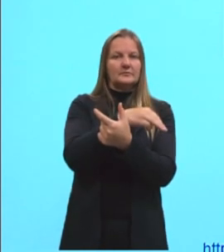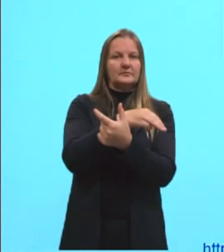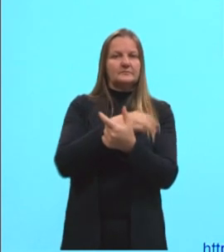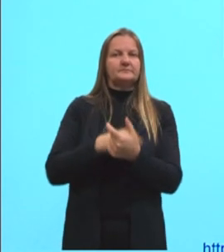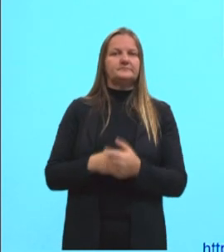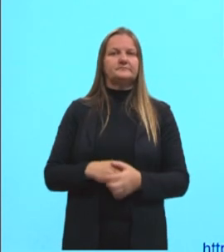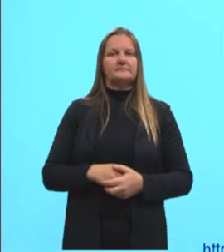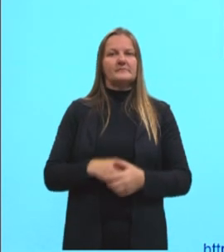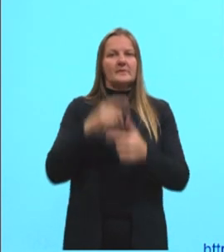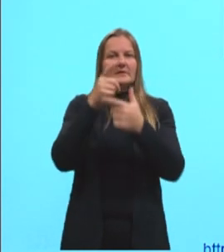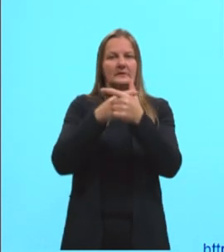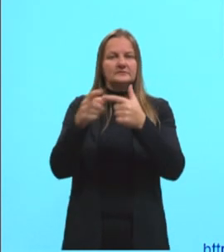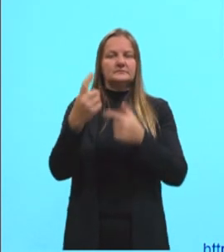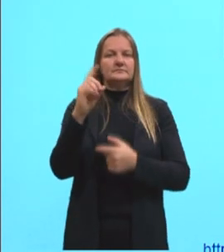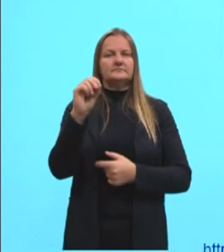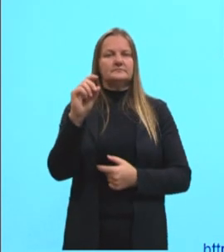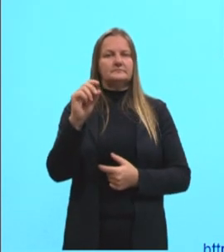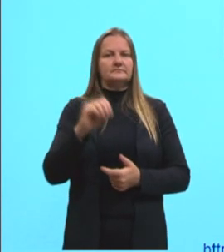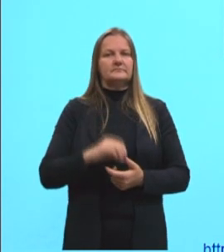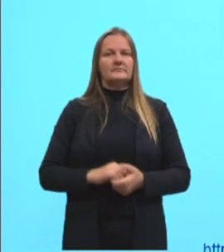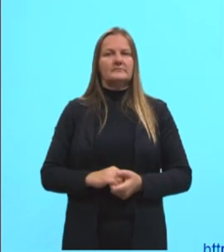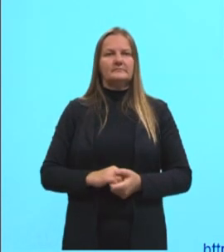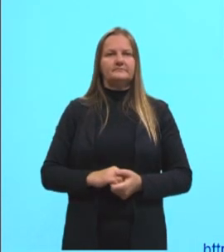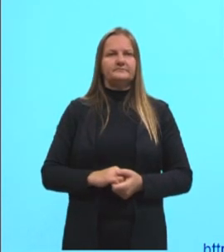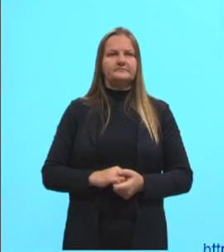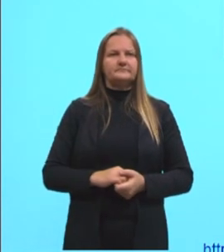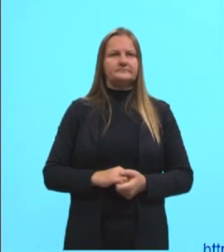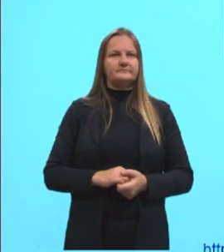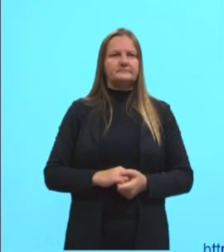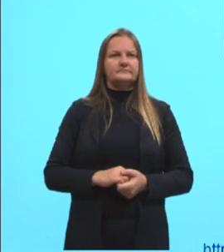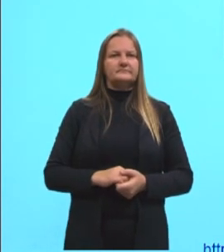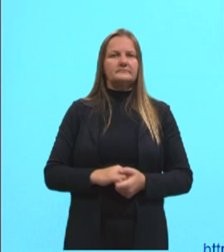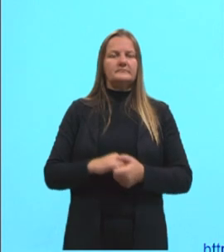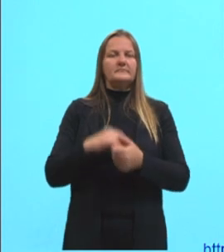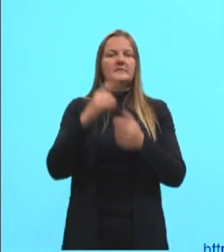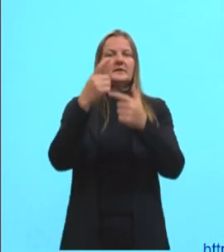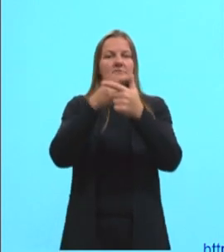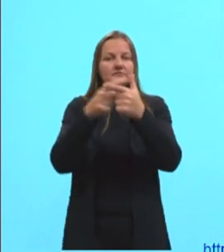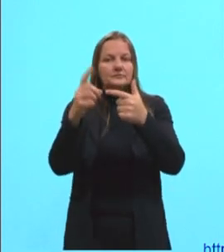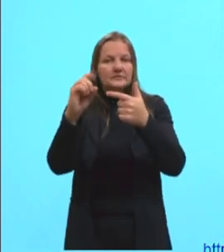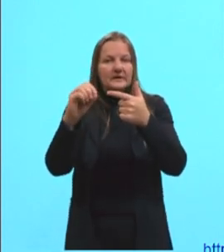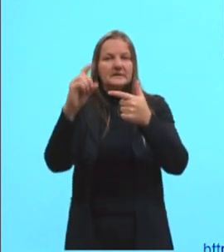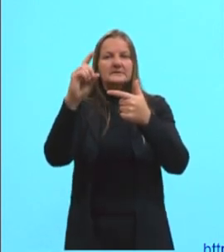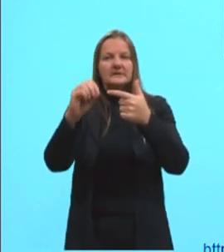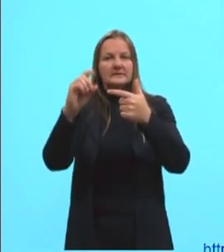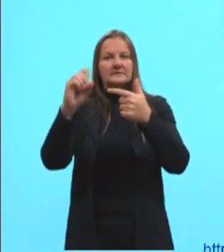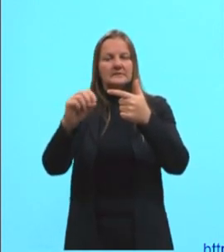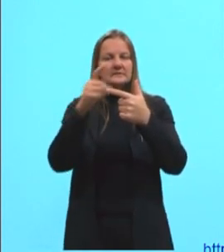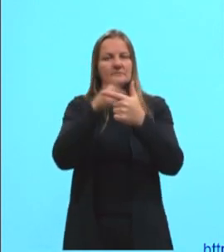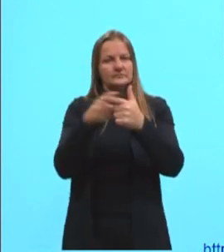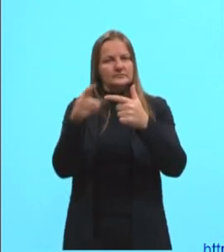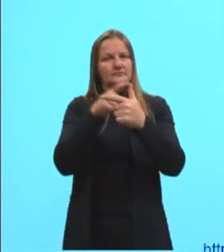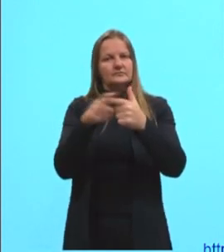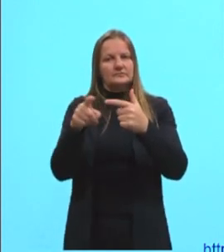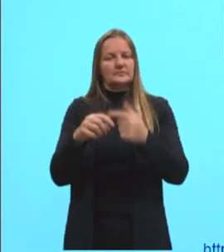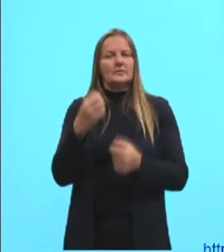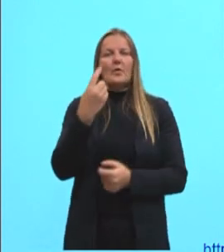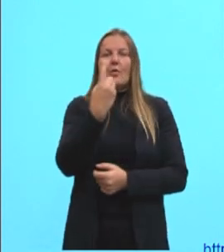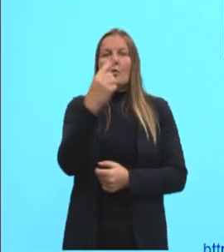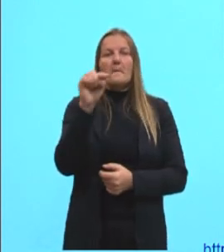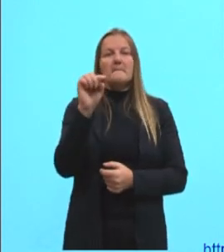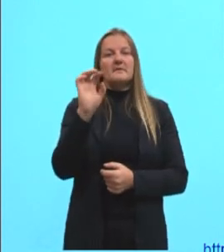nós vamos dividir o valor por 10, depois por 10 de novo e por 10 de novo. Ou por mil, né?